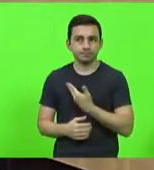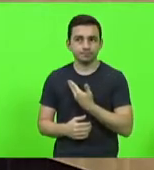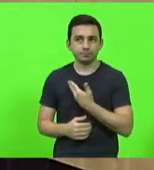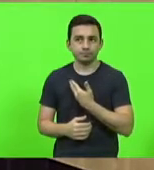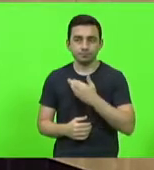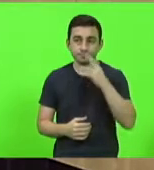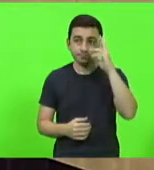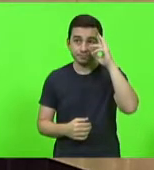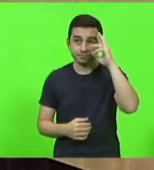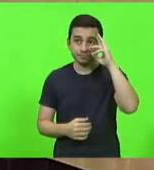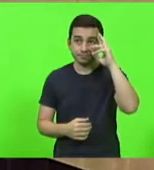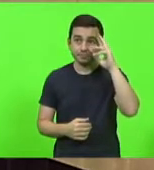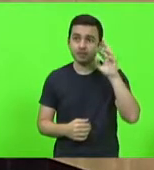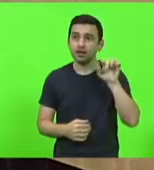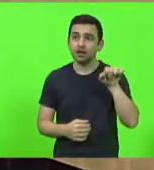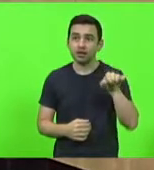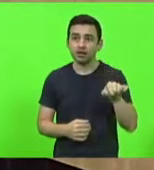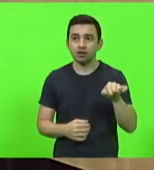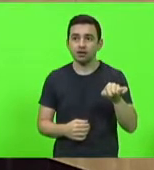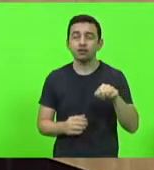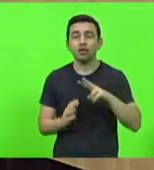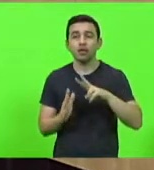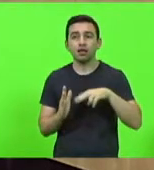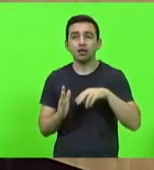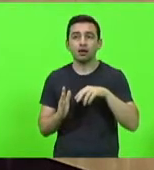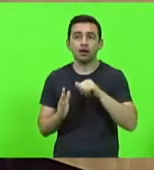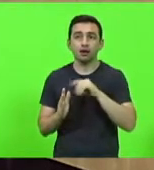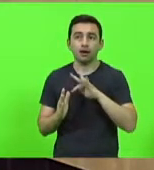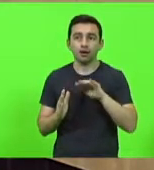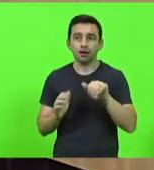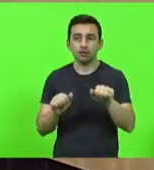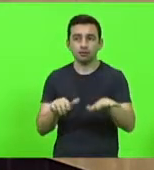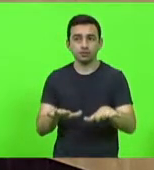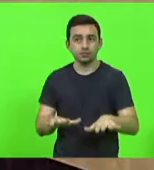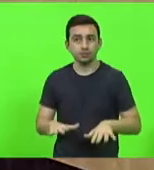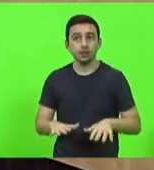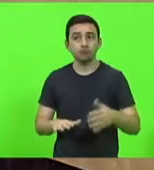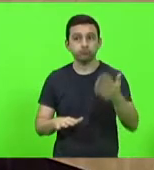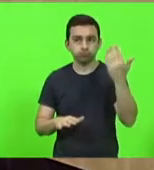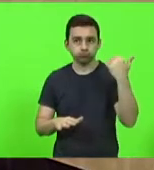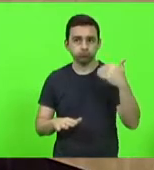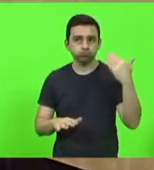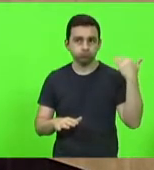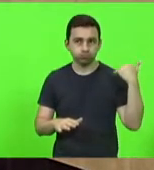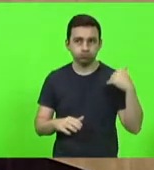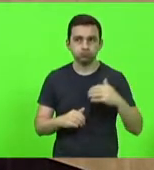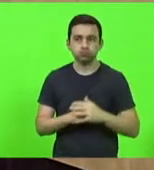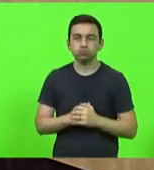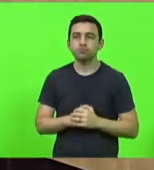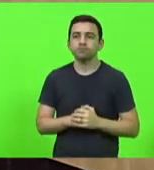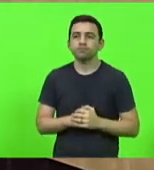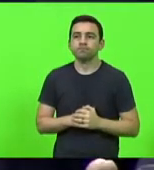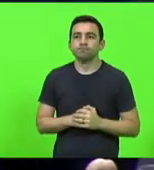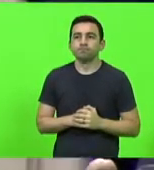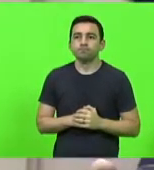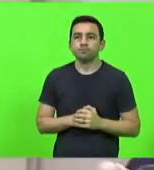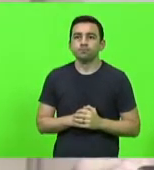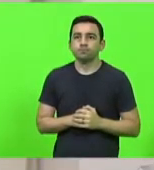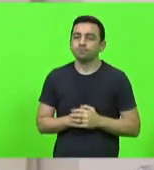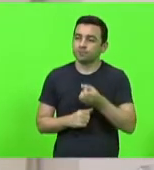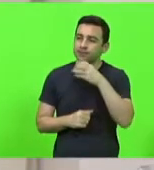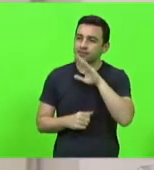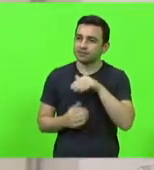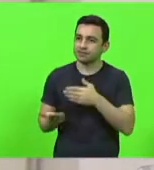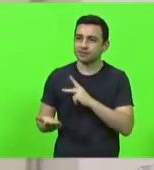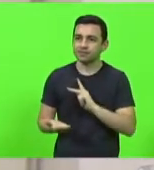Alba que leia, que faça a leitura das atas das sessões anteriores. Ricardo. Boa tarde, senhor